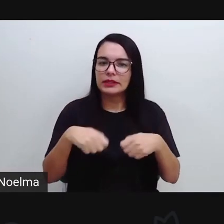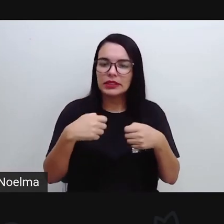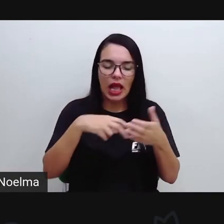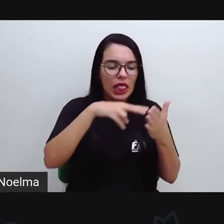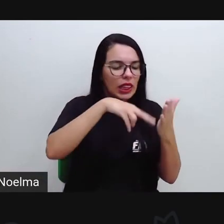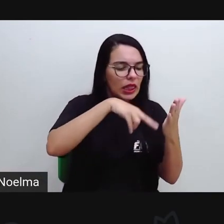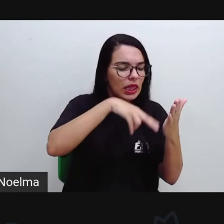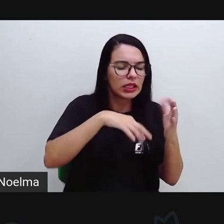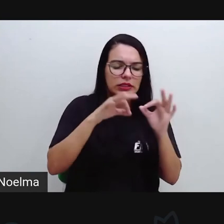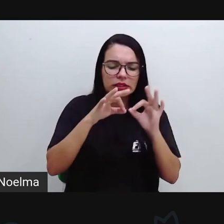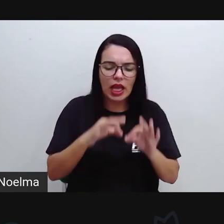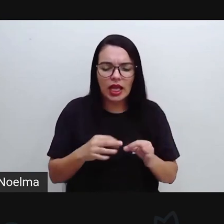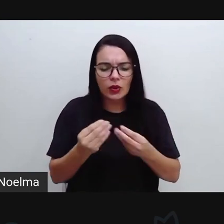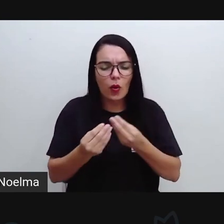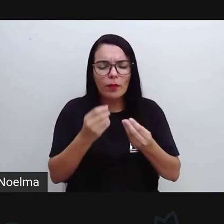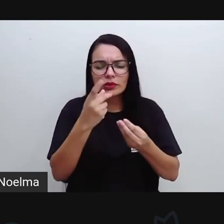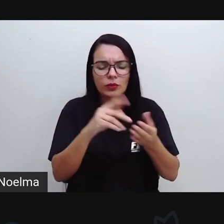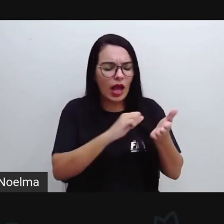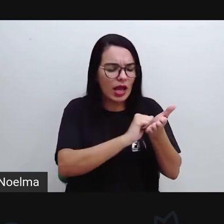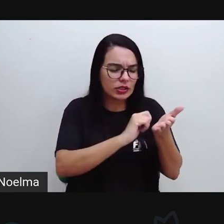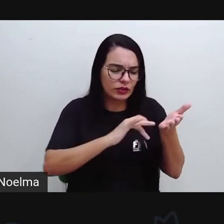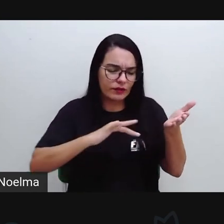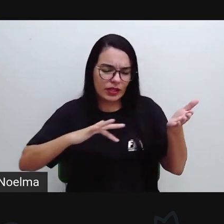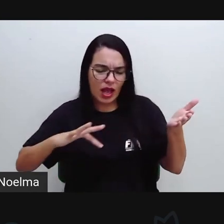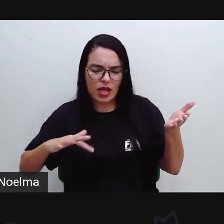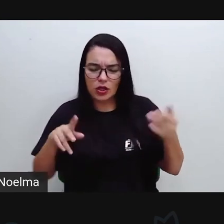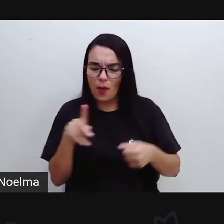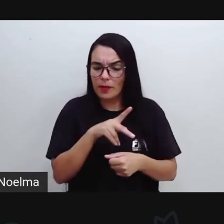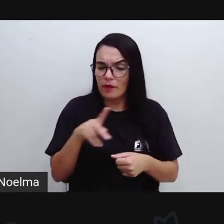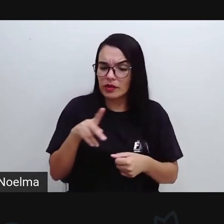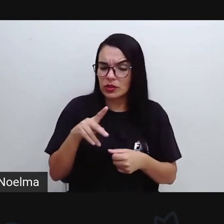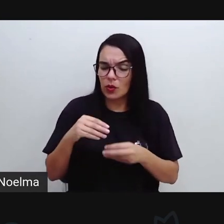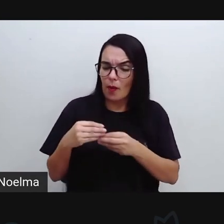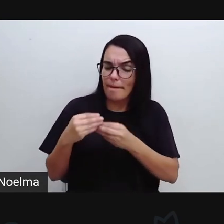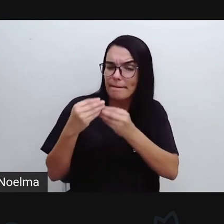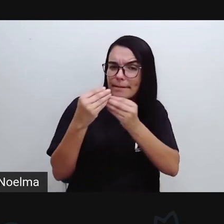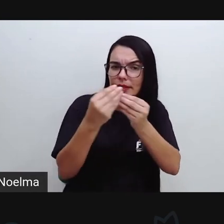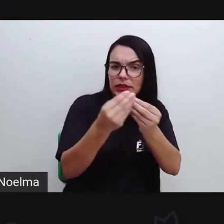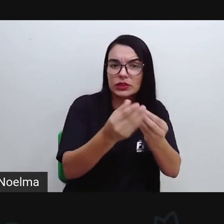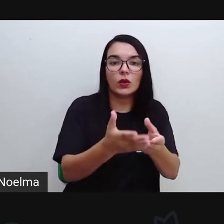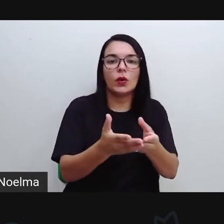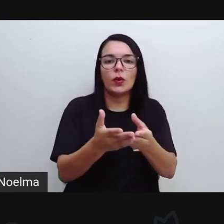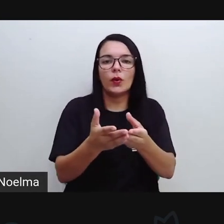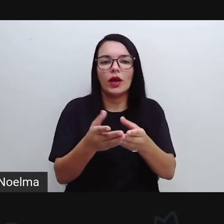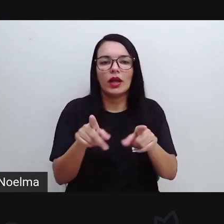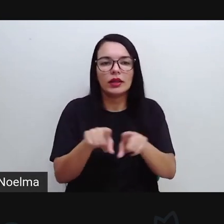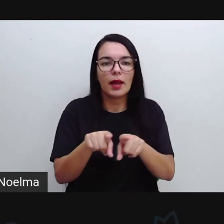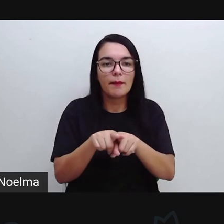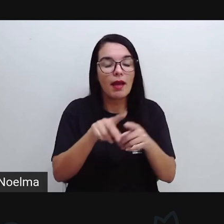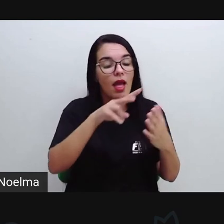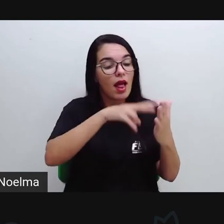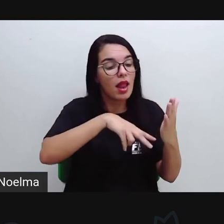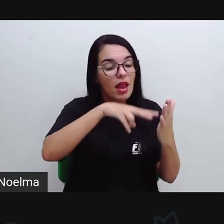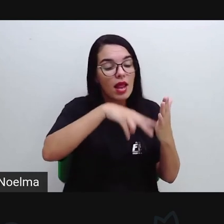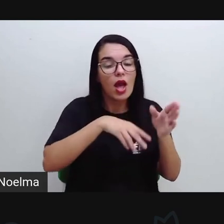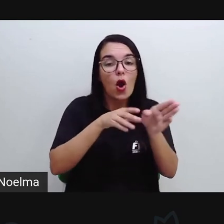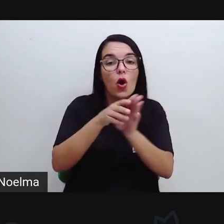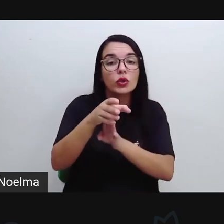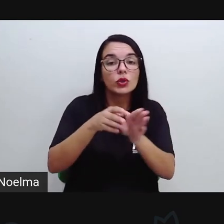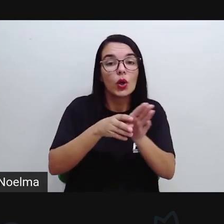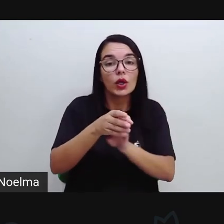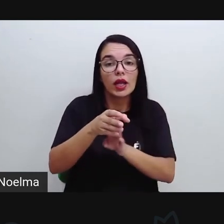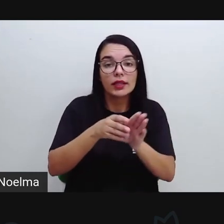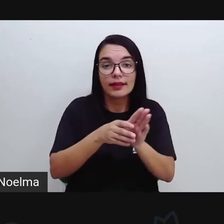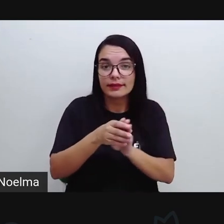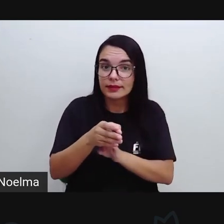direitinho as atividades aí que foram deixadas pelos seus professores, né? Leia também a parte de orientações que